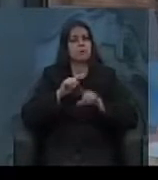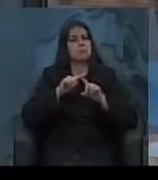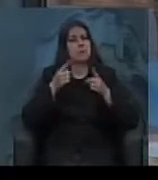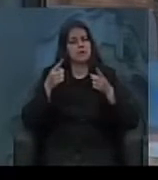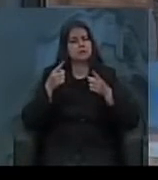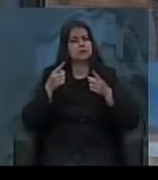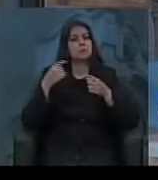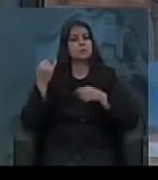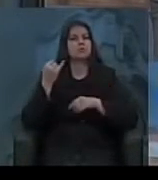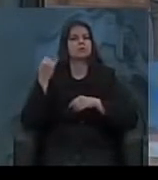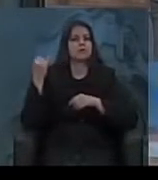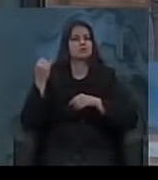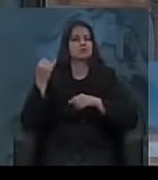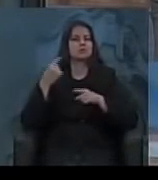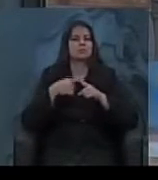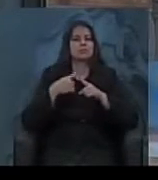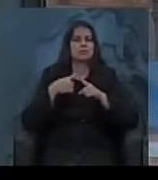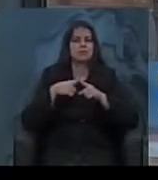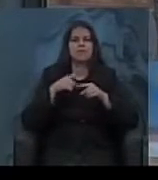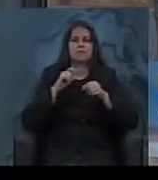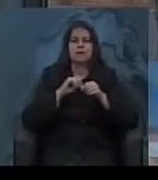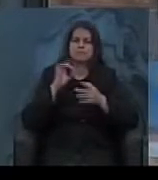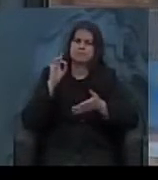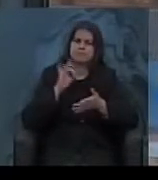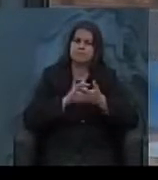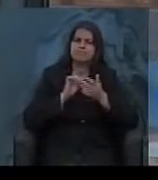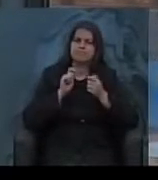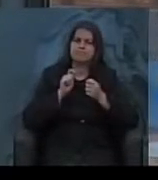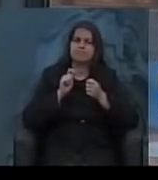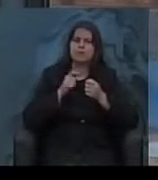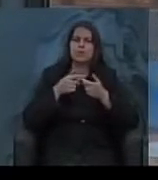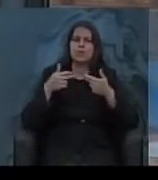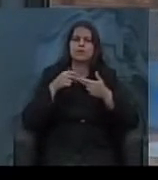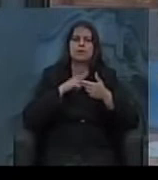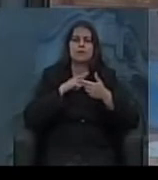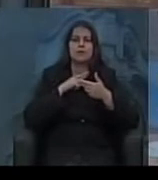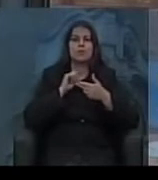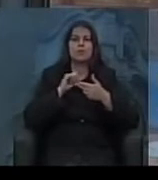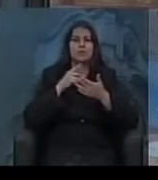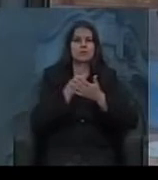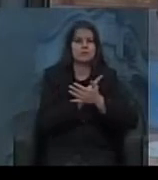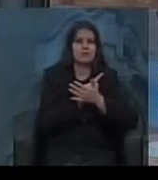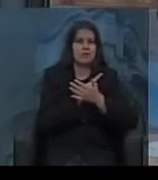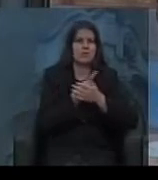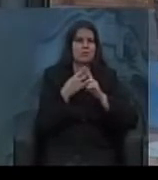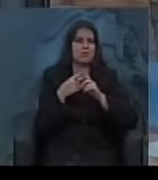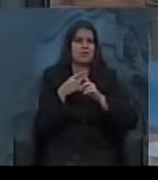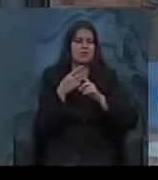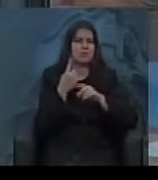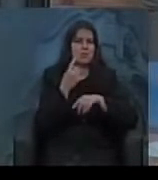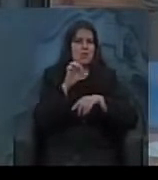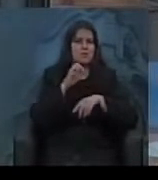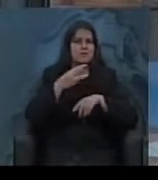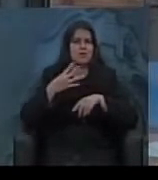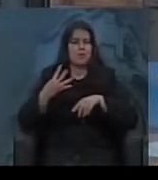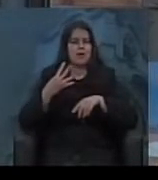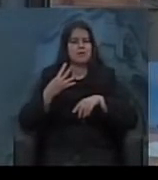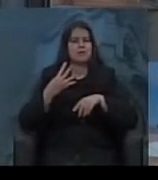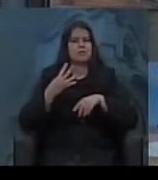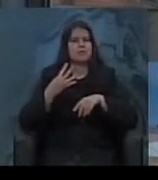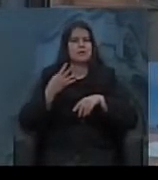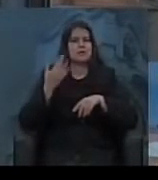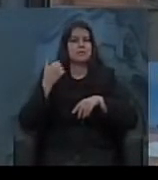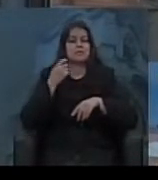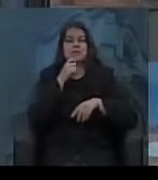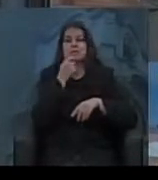outro lado, vai ser importante, porque vai consolidar aquelas transformações que vão iniciar com o golpe de 1934. Ou seja, não estava muito